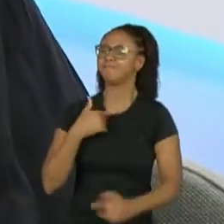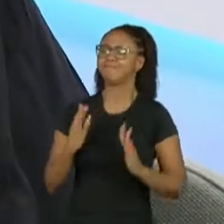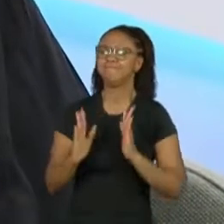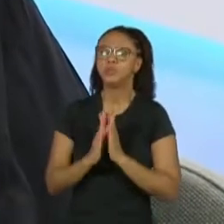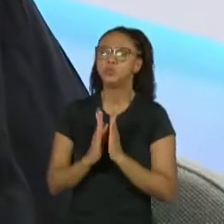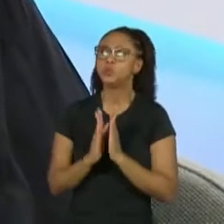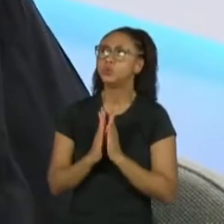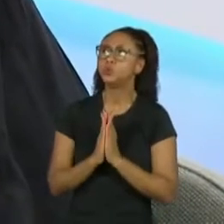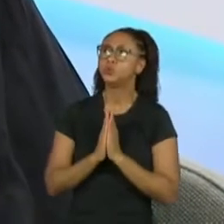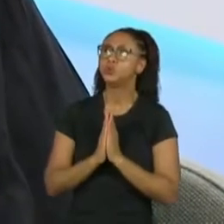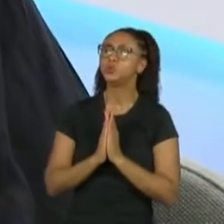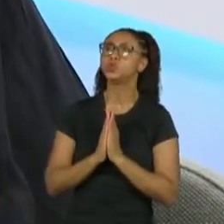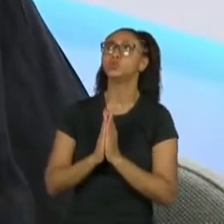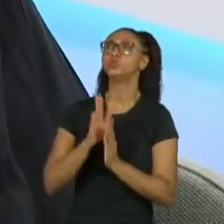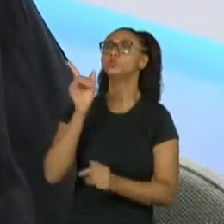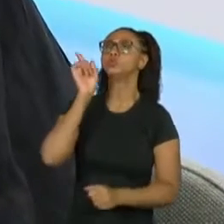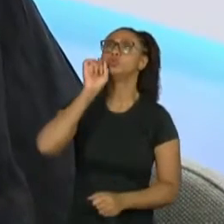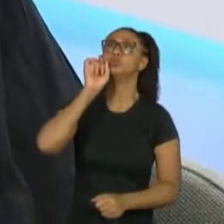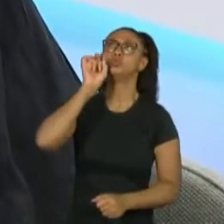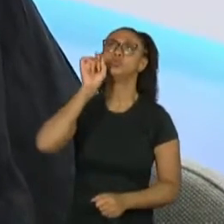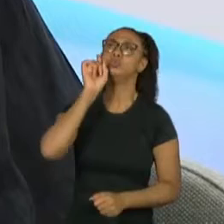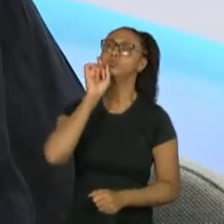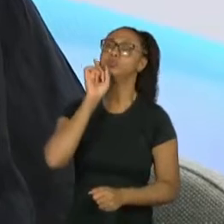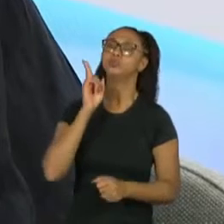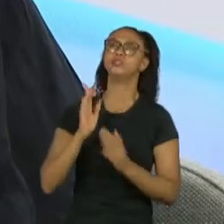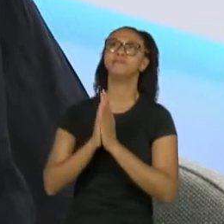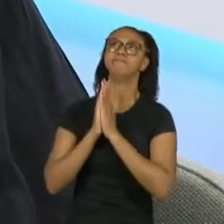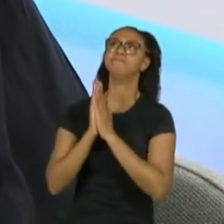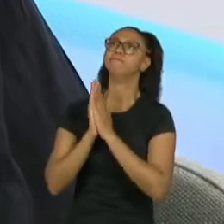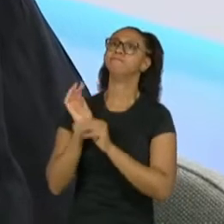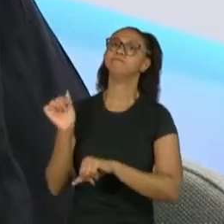que haja mudanças.